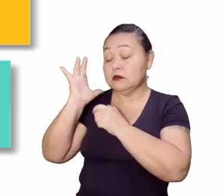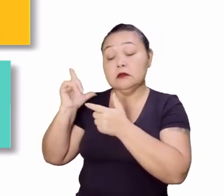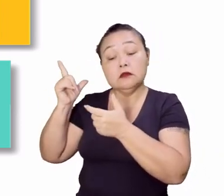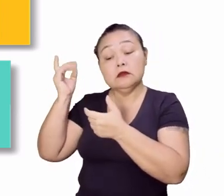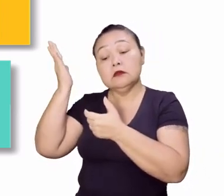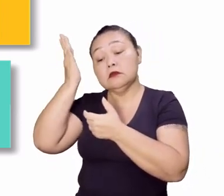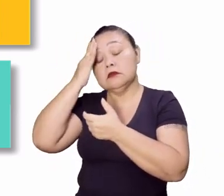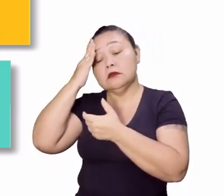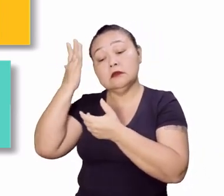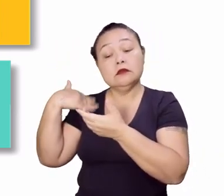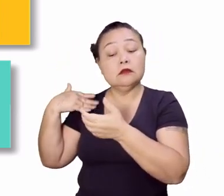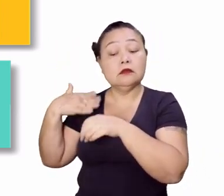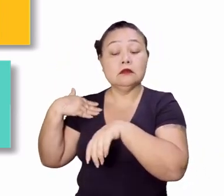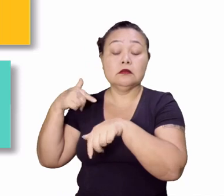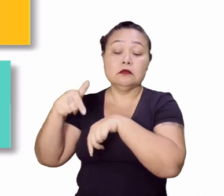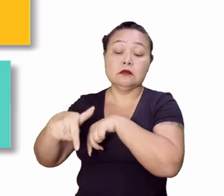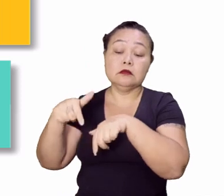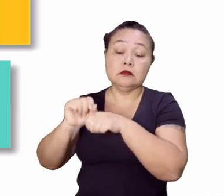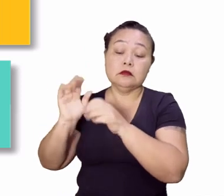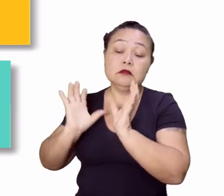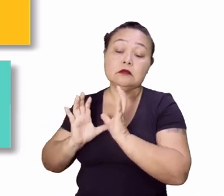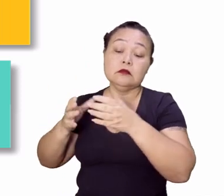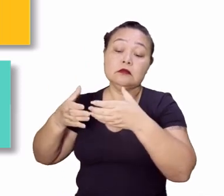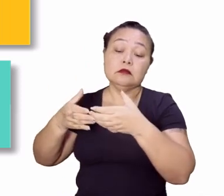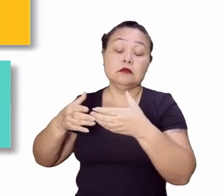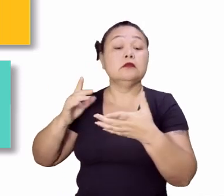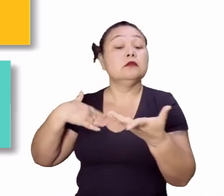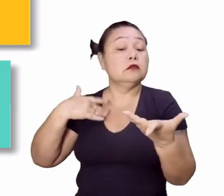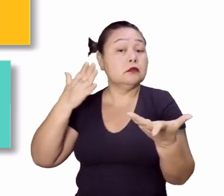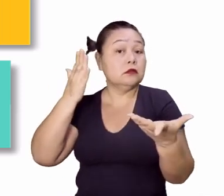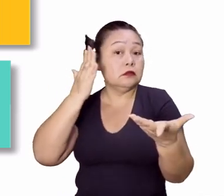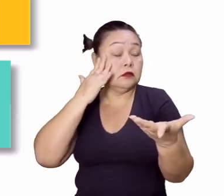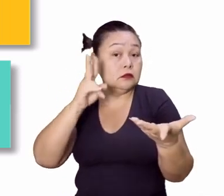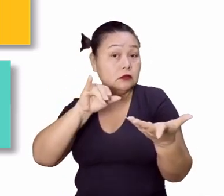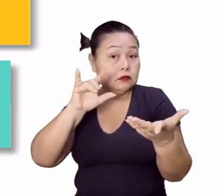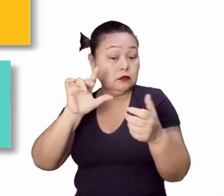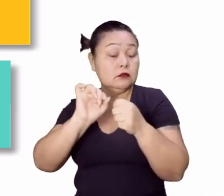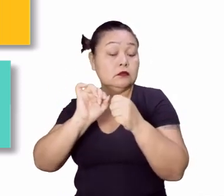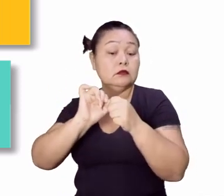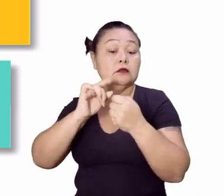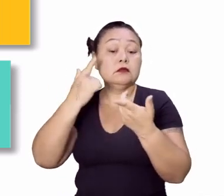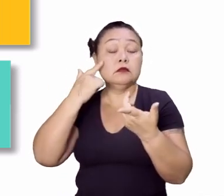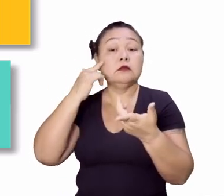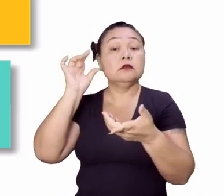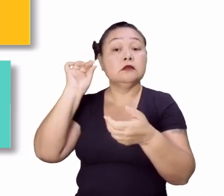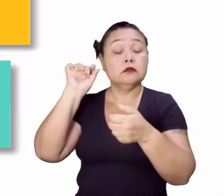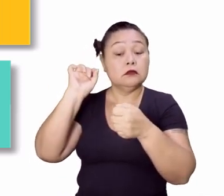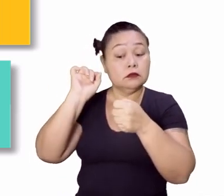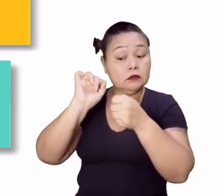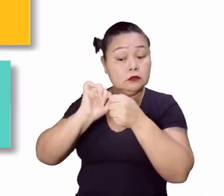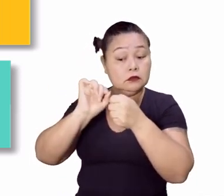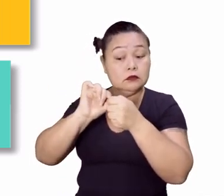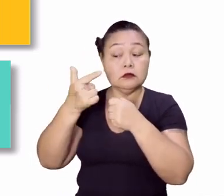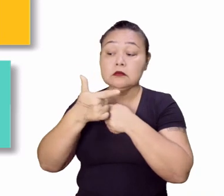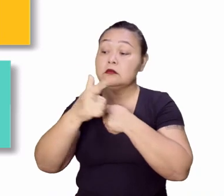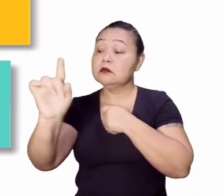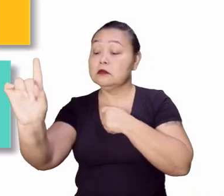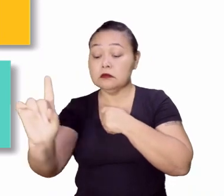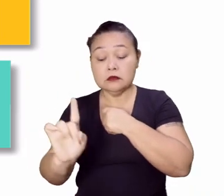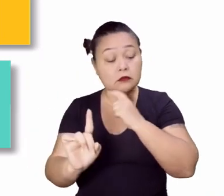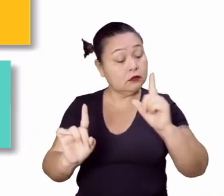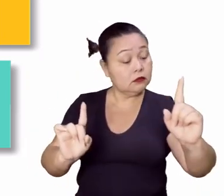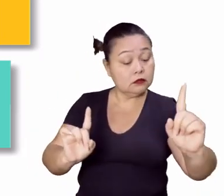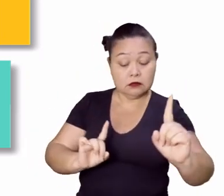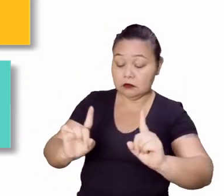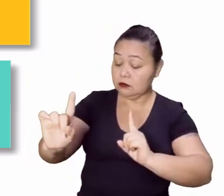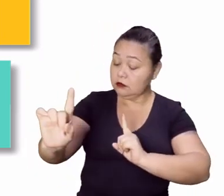equipe. Por quê? Em grande parte das vezes o nosso trabalho vai ser um trabalho realizado junto com outras pessoas.